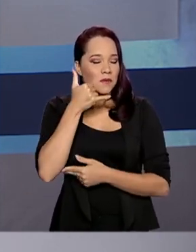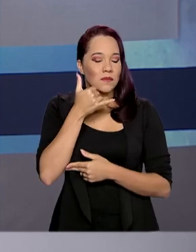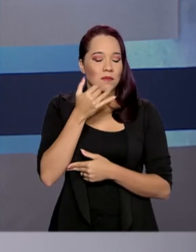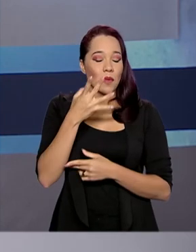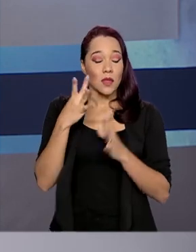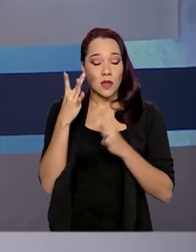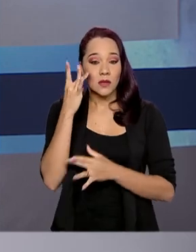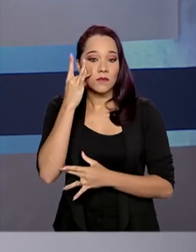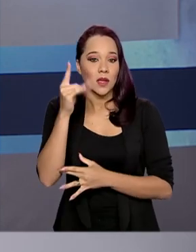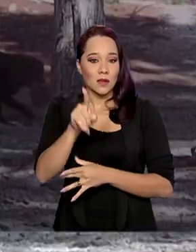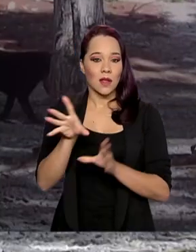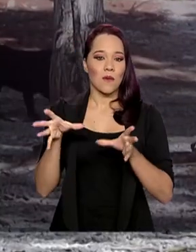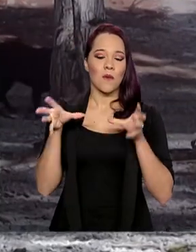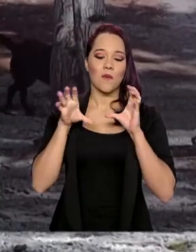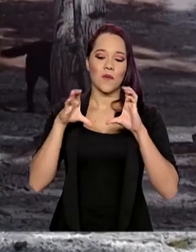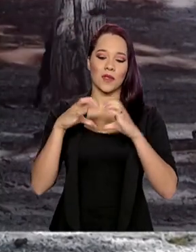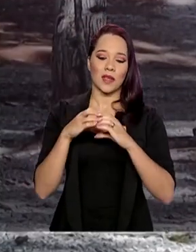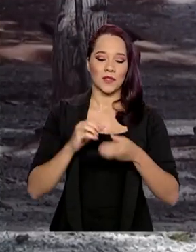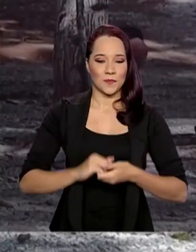comunidades.